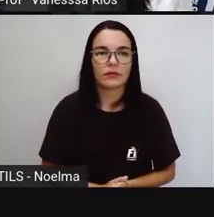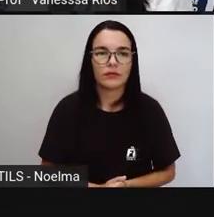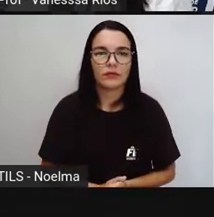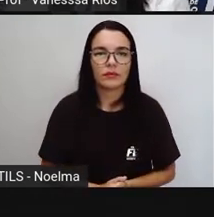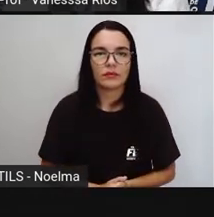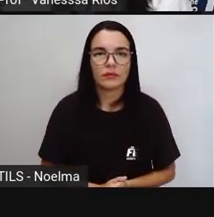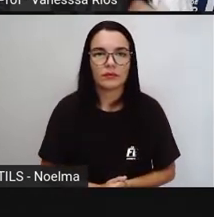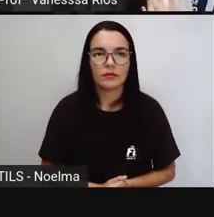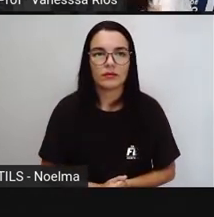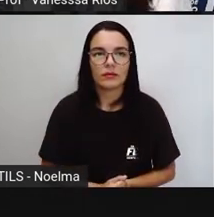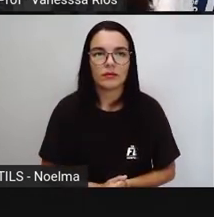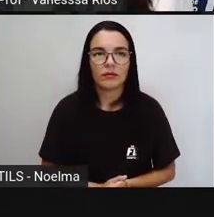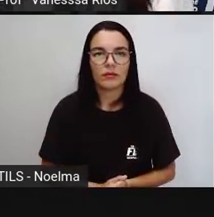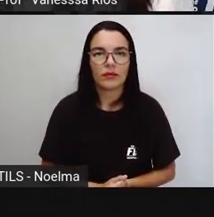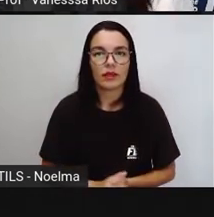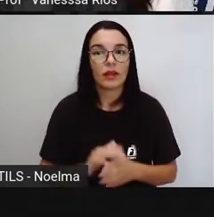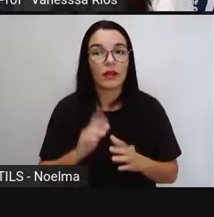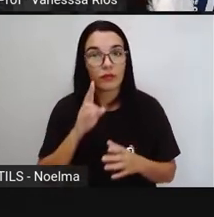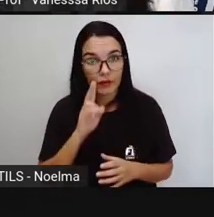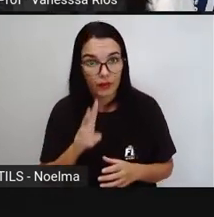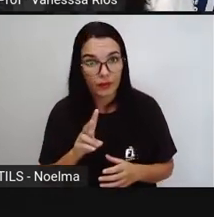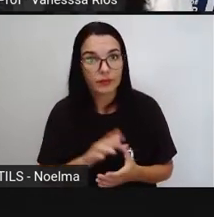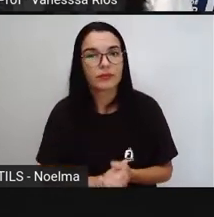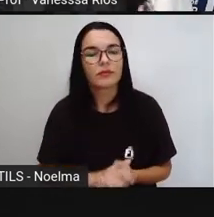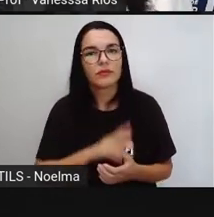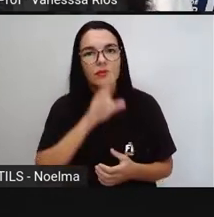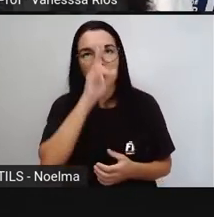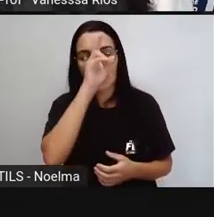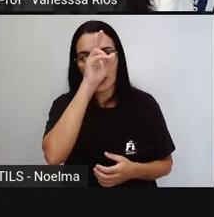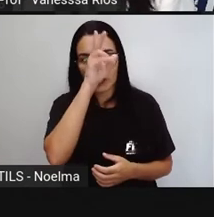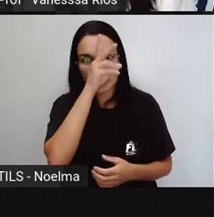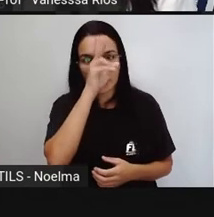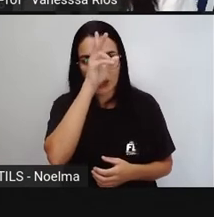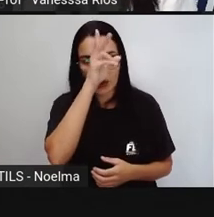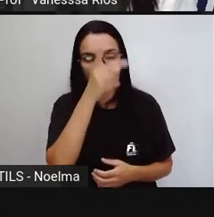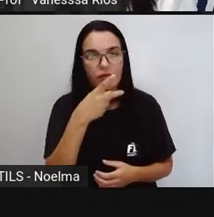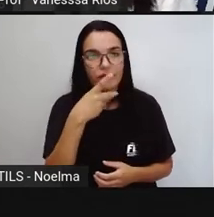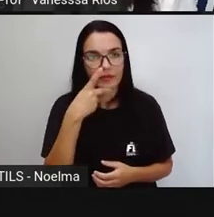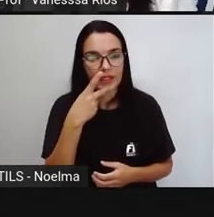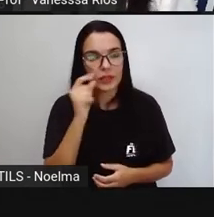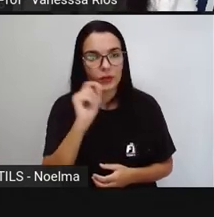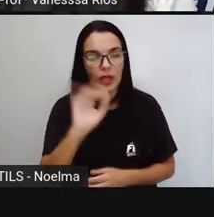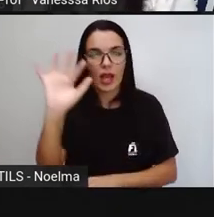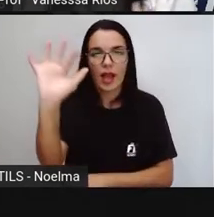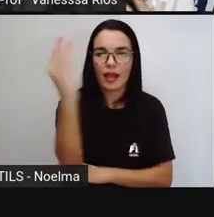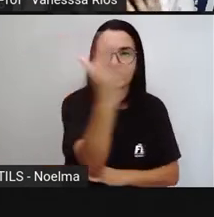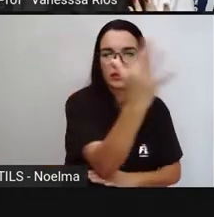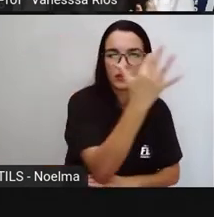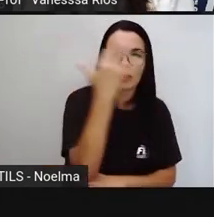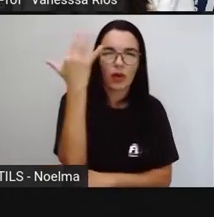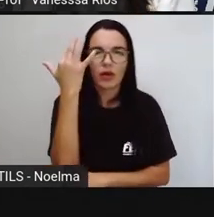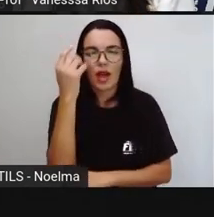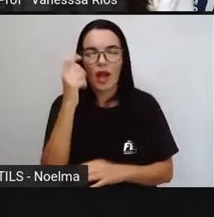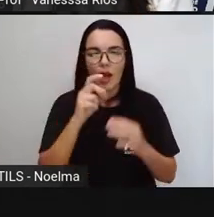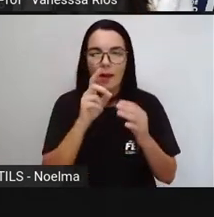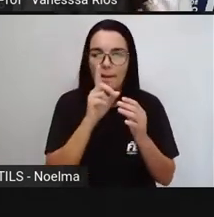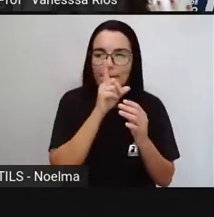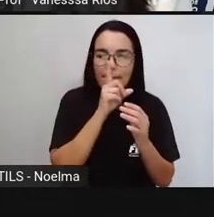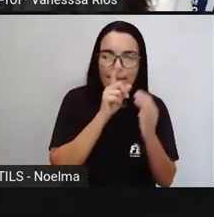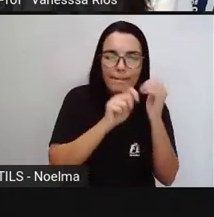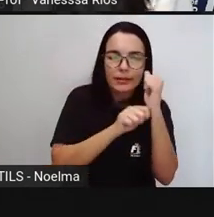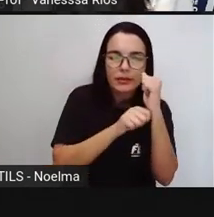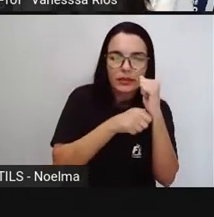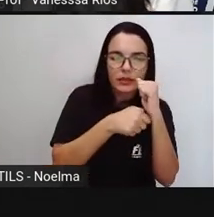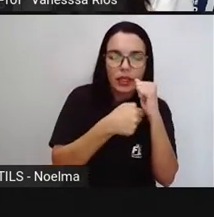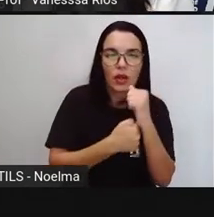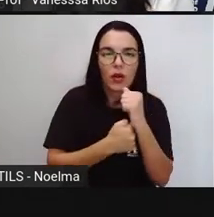Pronto, nós vimos aí que a história lida, não é? A floresta misteriosa faz uma relação em relação a esse